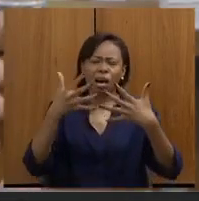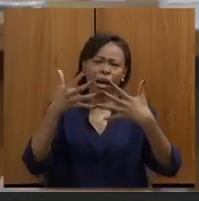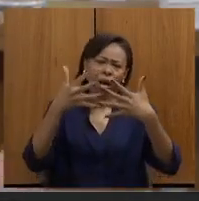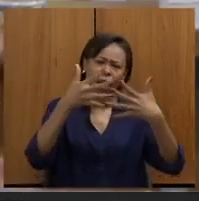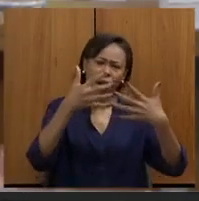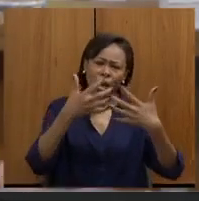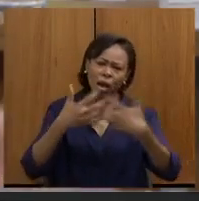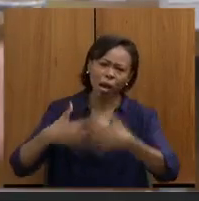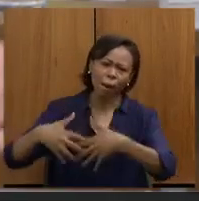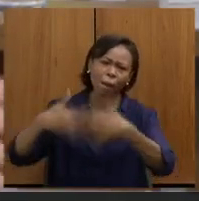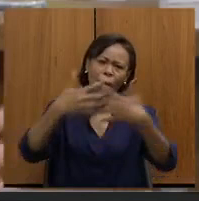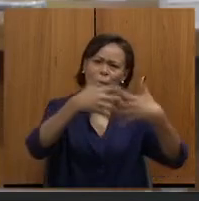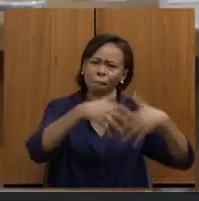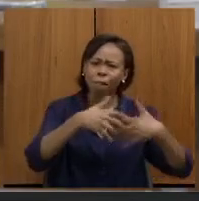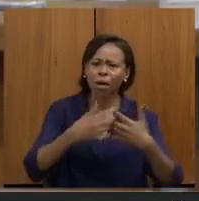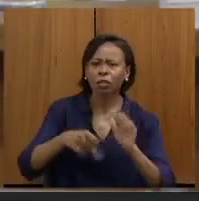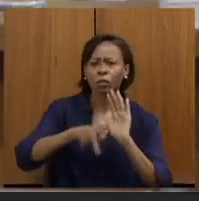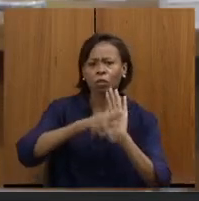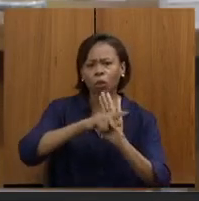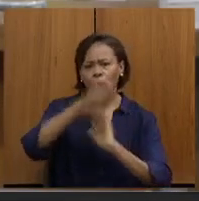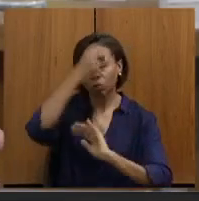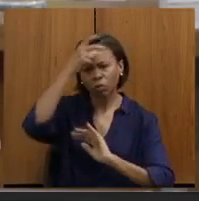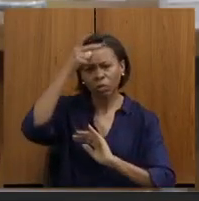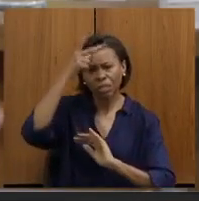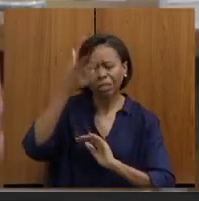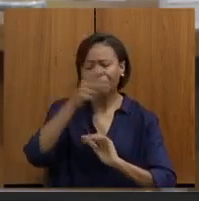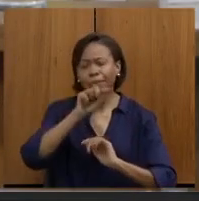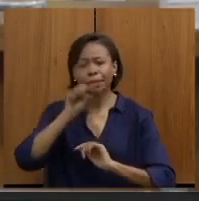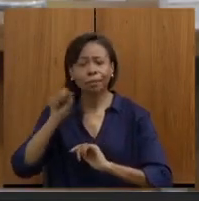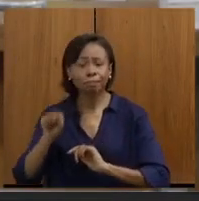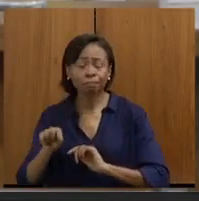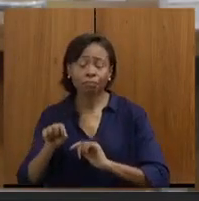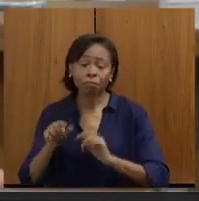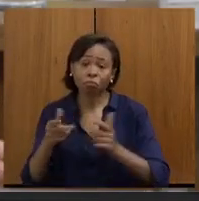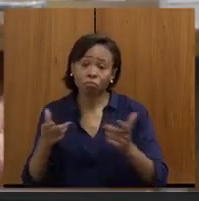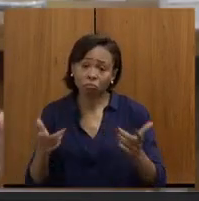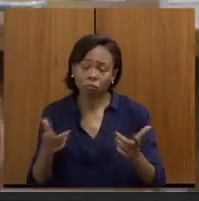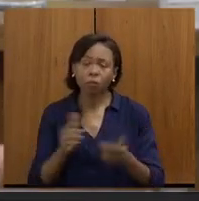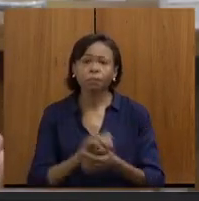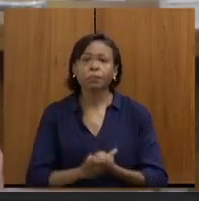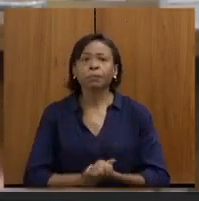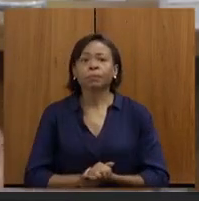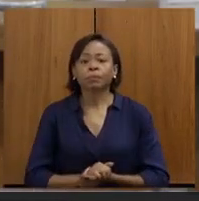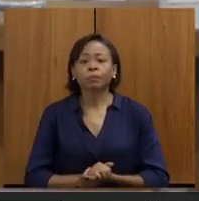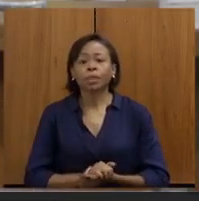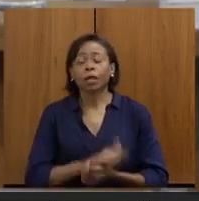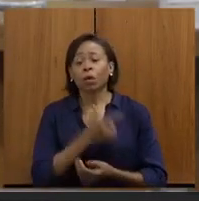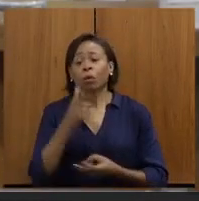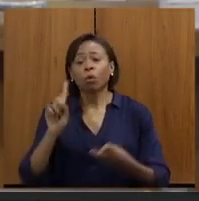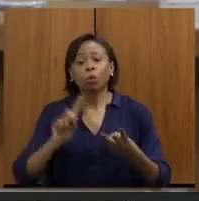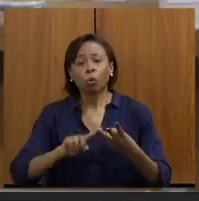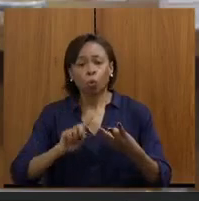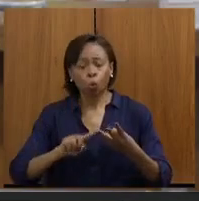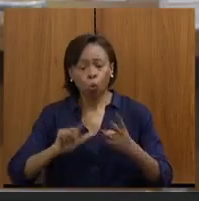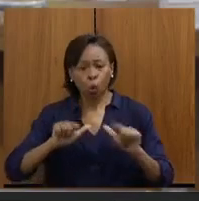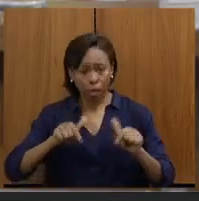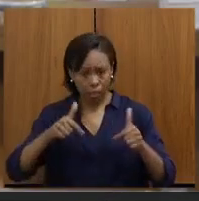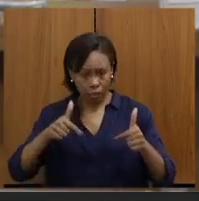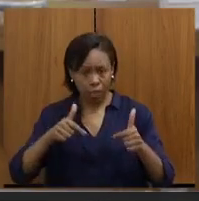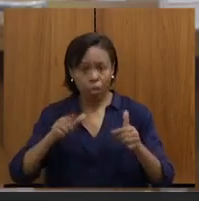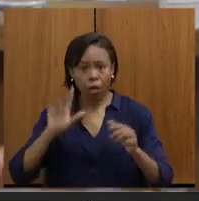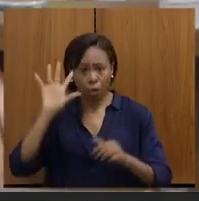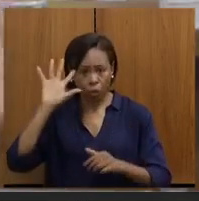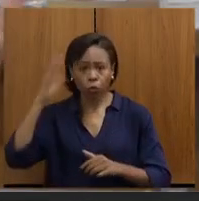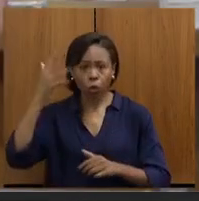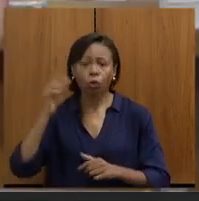passagens municipais, etc. Isso é uma segunda ação que foi orientada. A terceira ação, o